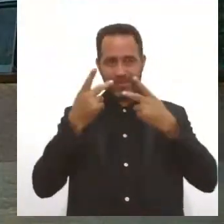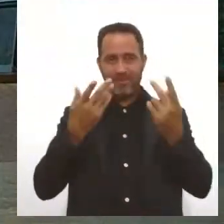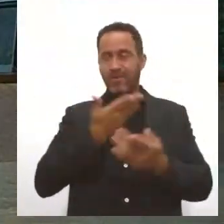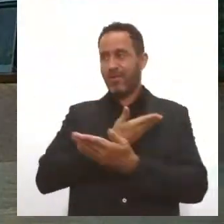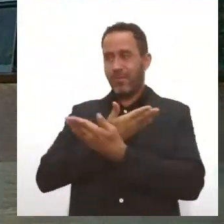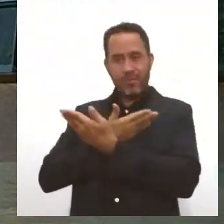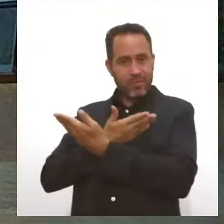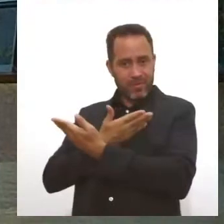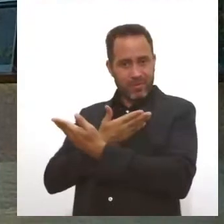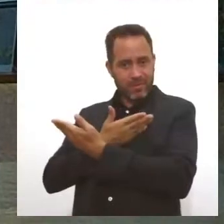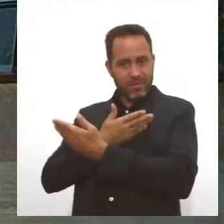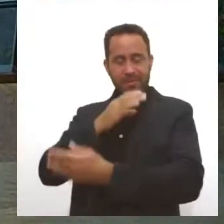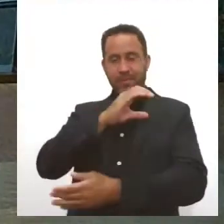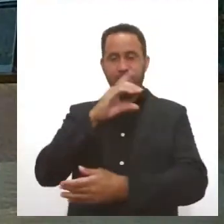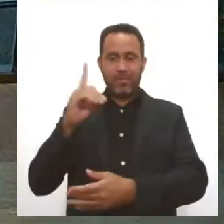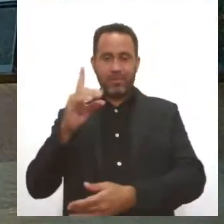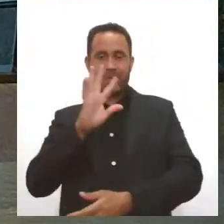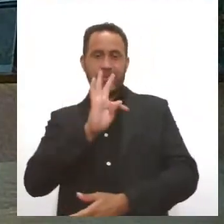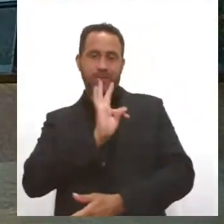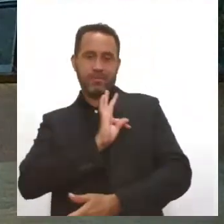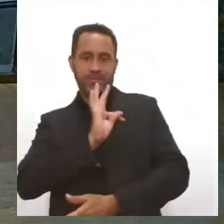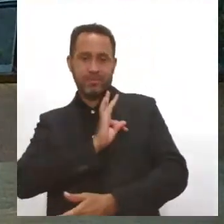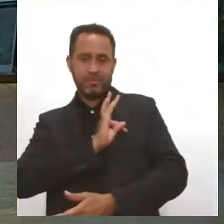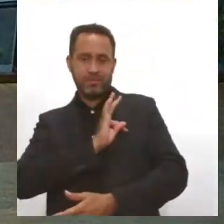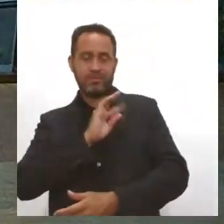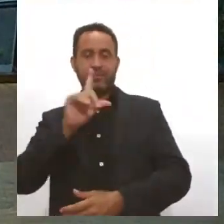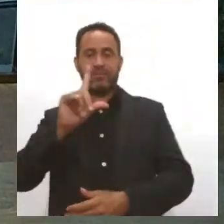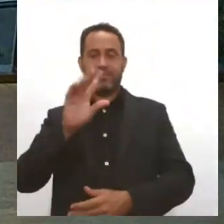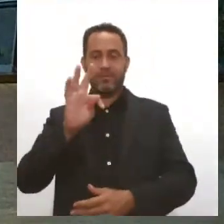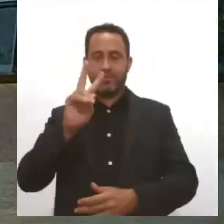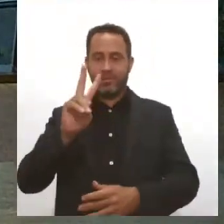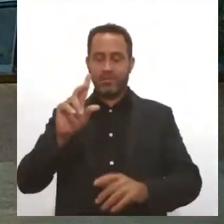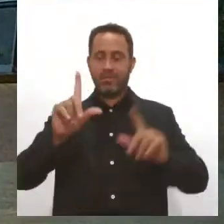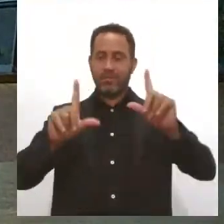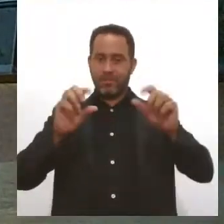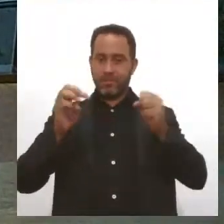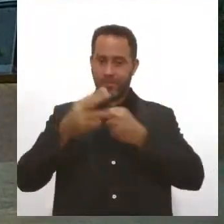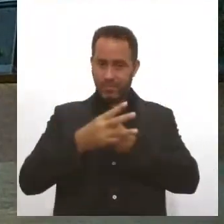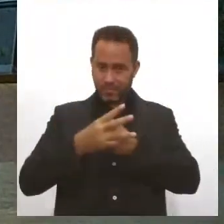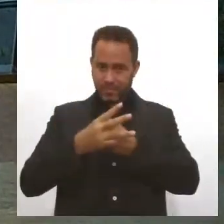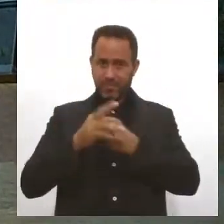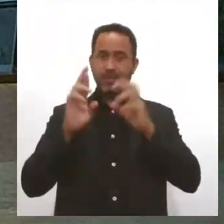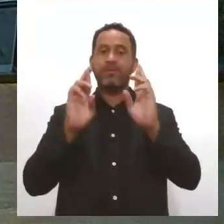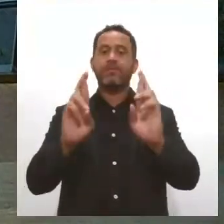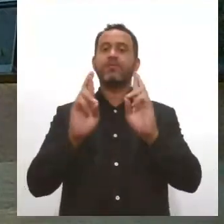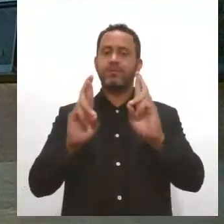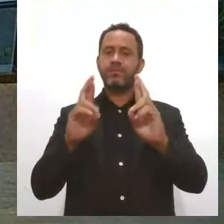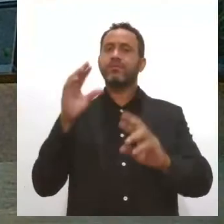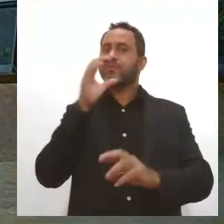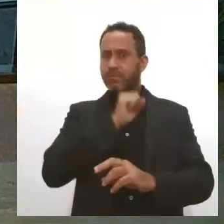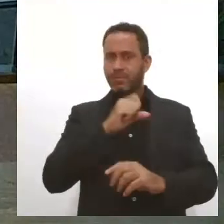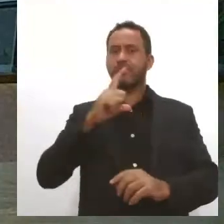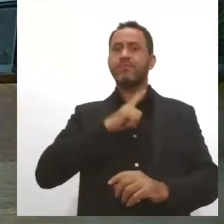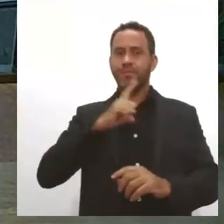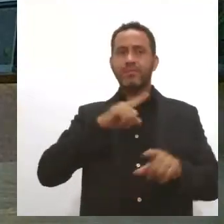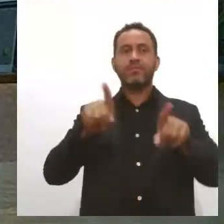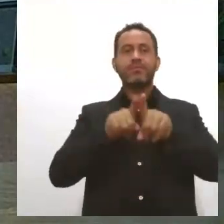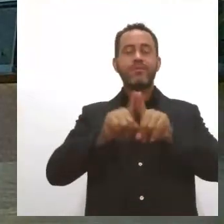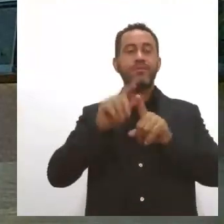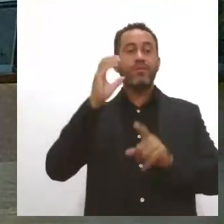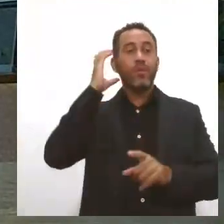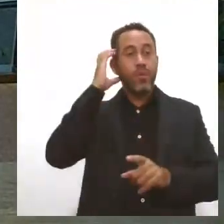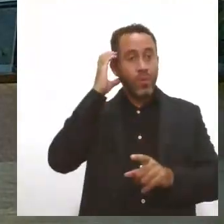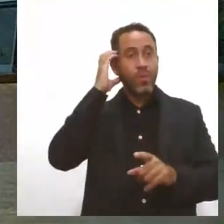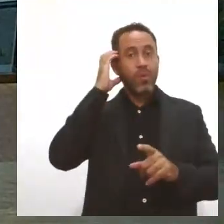aí, o coordenador técnico da TV e da Rádio Alese, a nossa expectativa é que, em breve, nós tenhamos também, na